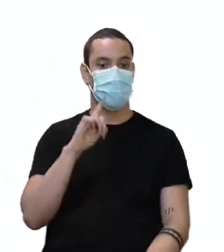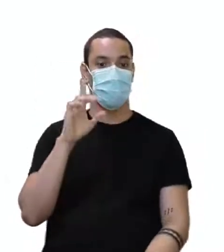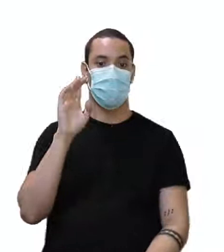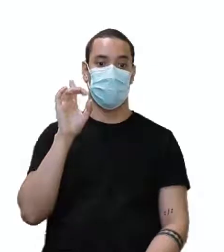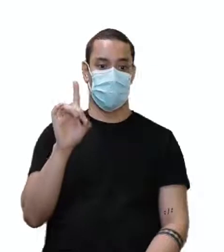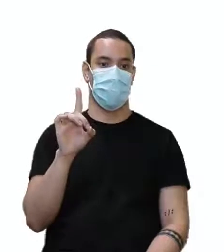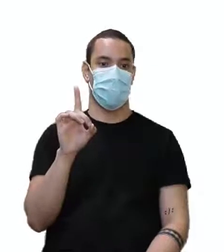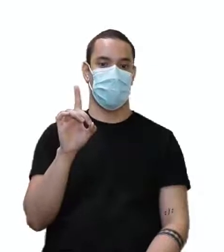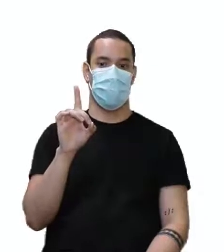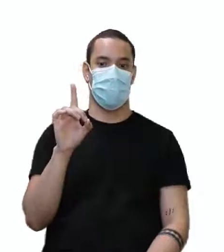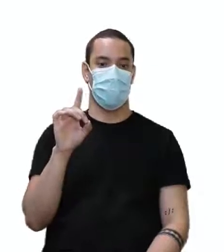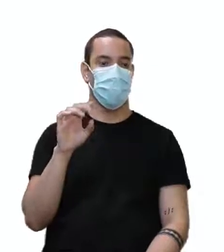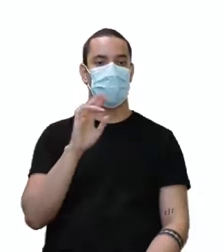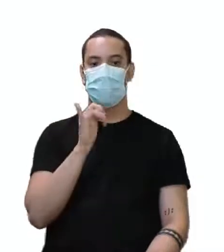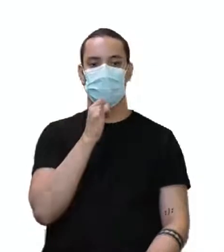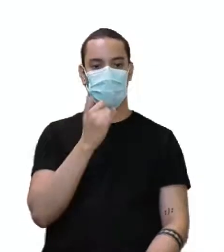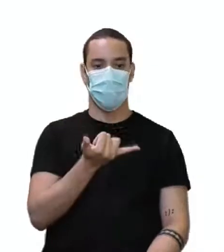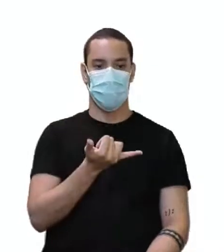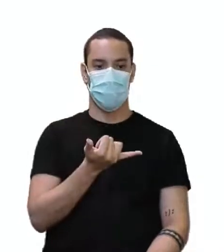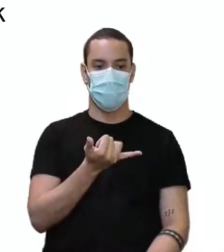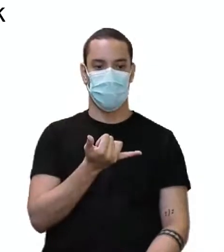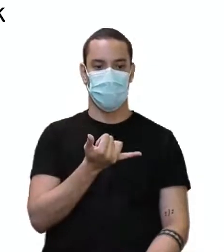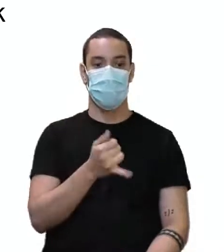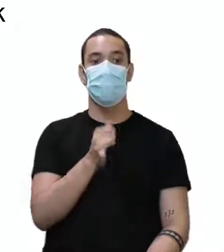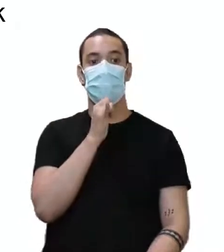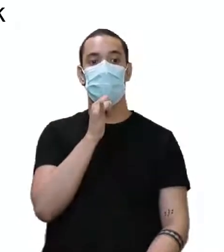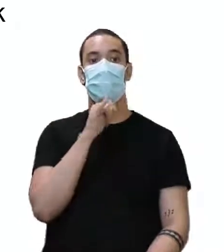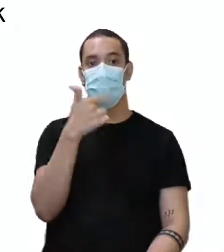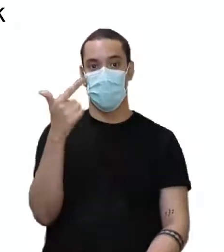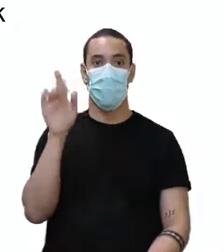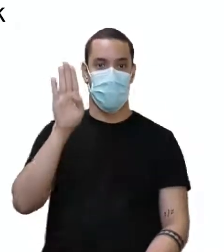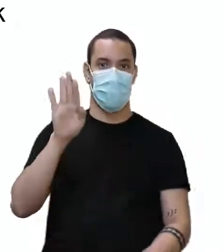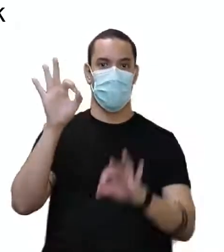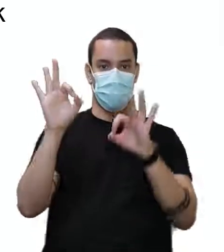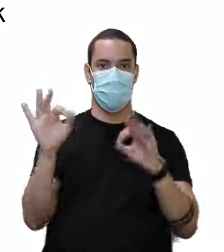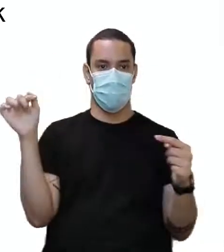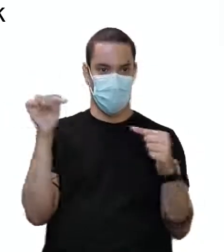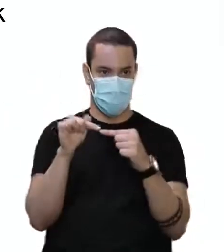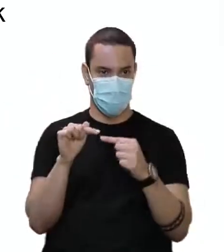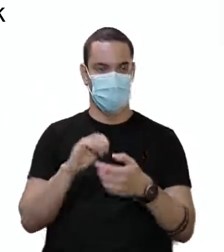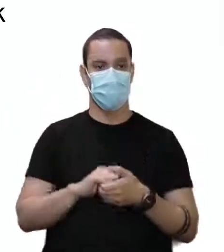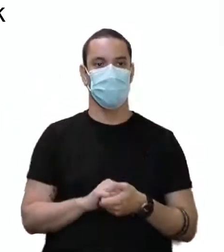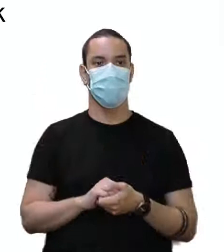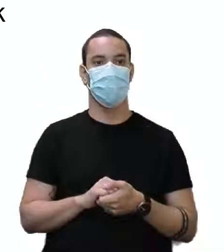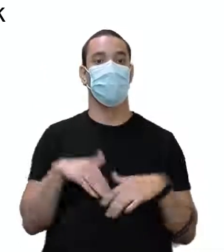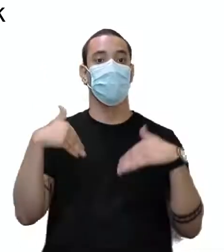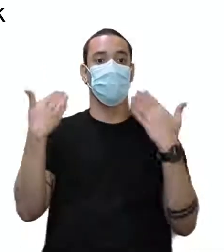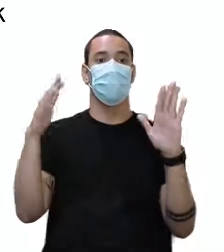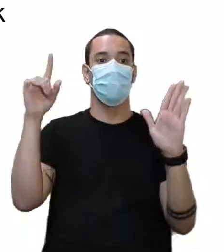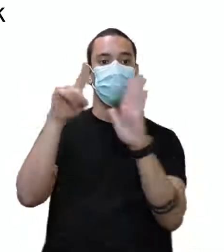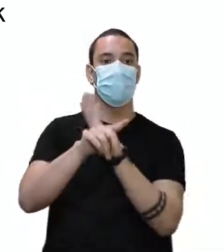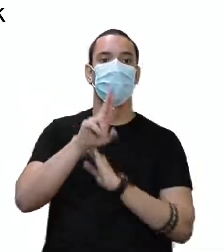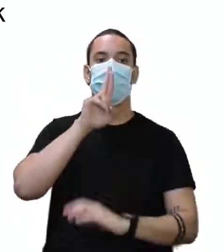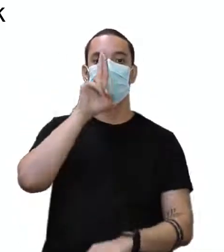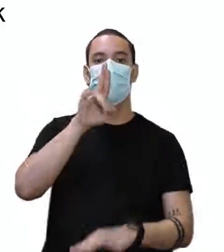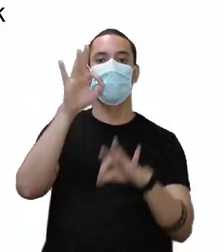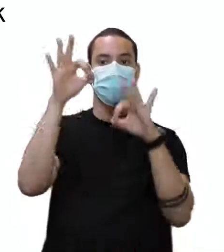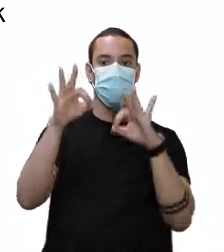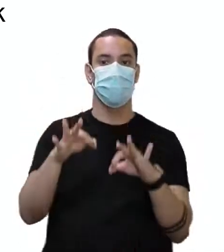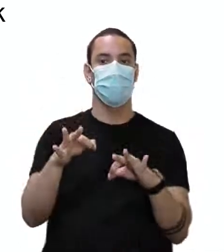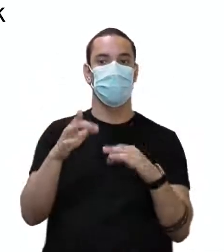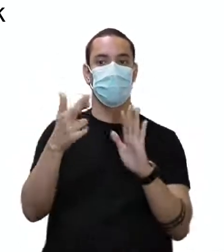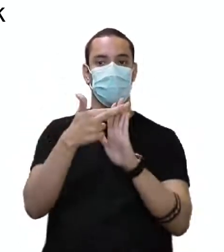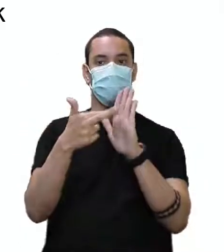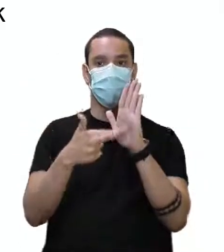letra C. All right? Vamos seguir? Three. Qual a pergunta correta na regra do